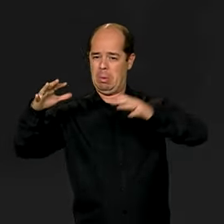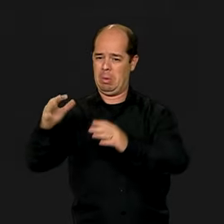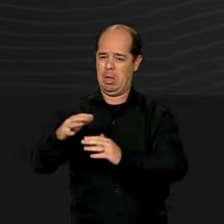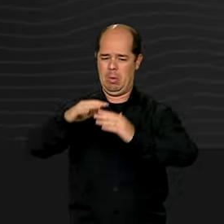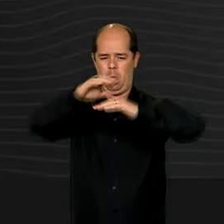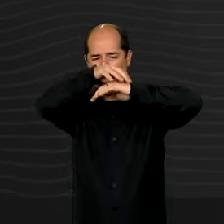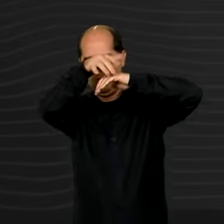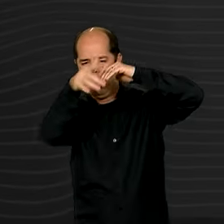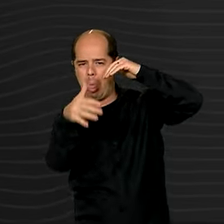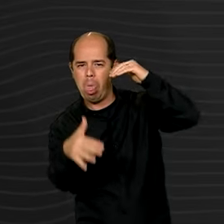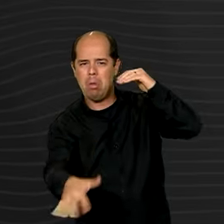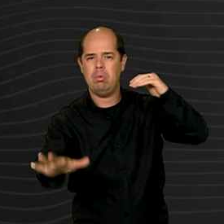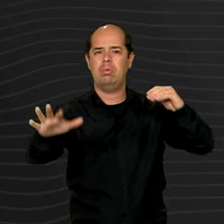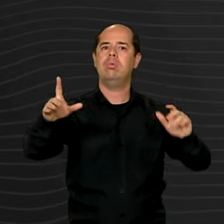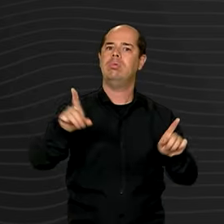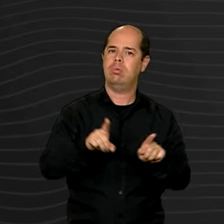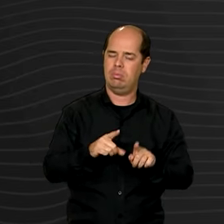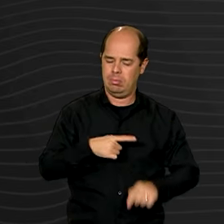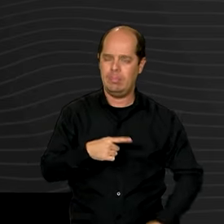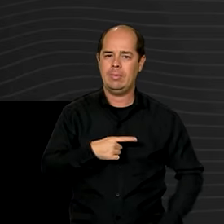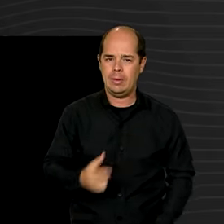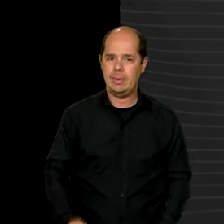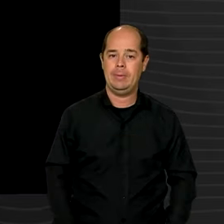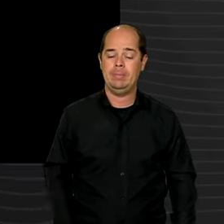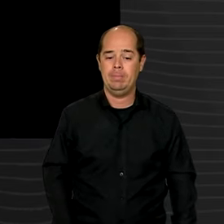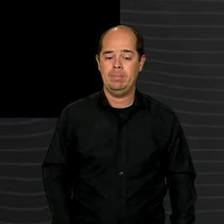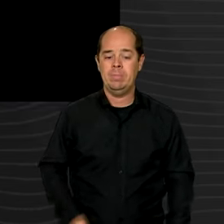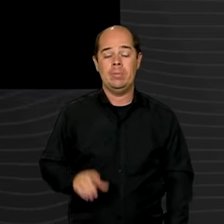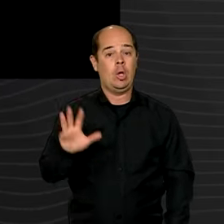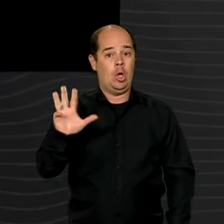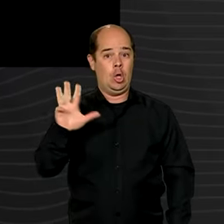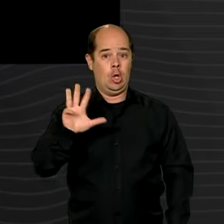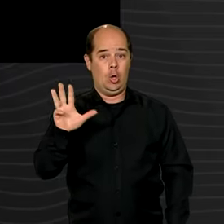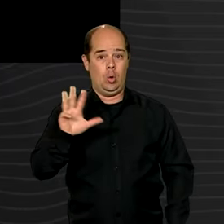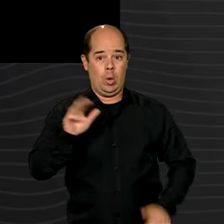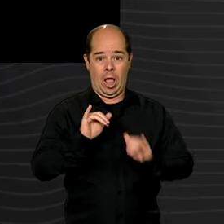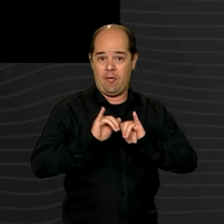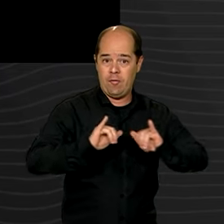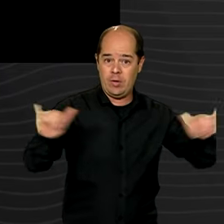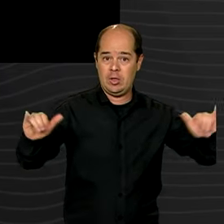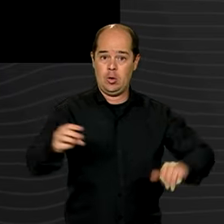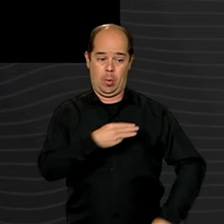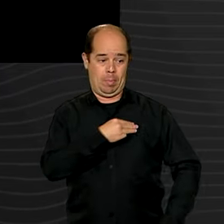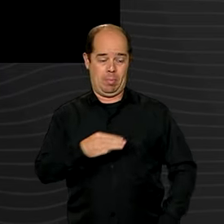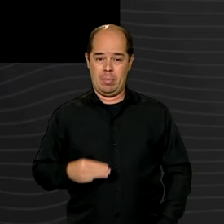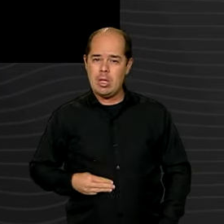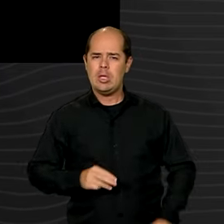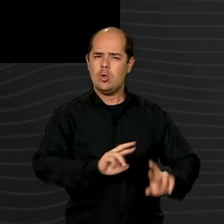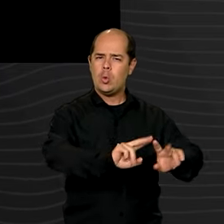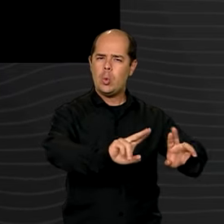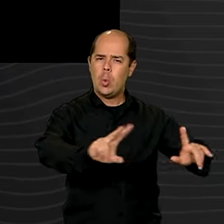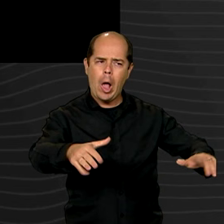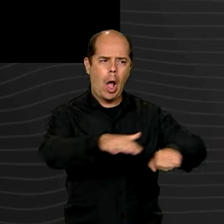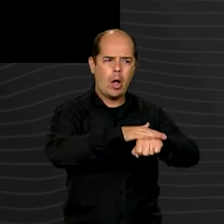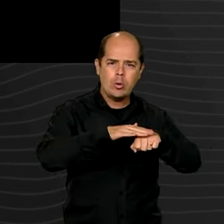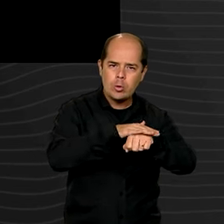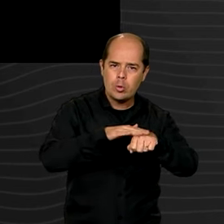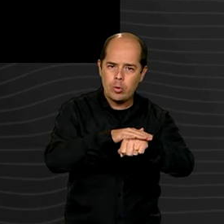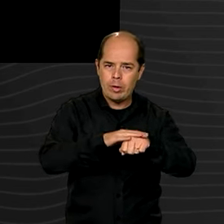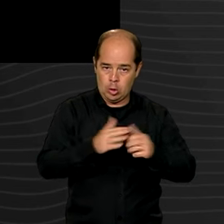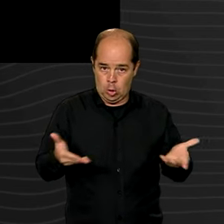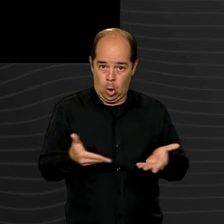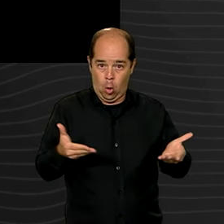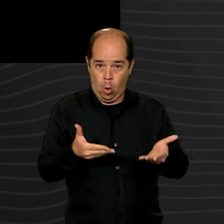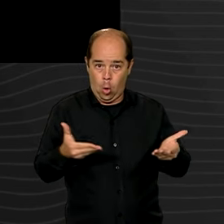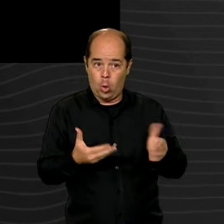Pelas redes sociais, o presidente Lula informou que conversou com vários ministros hoje por videoconferência e